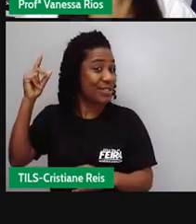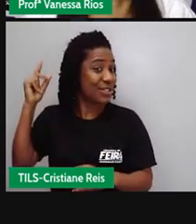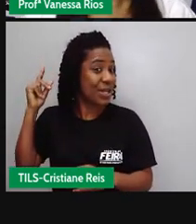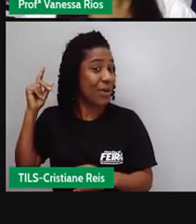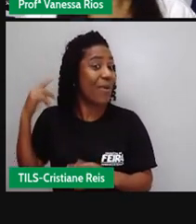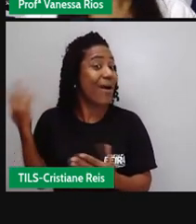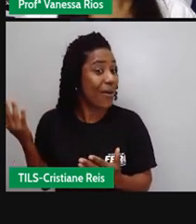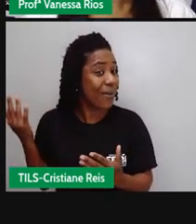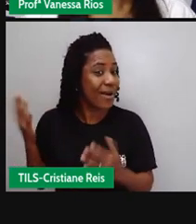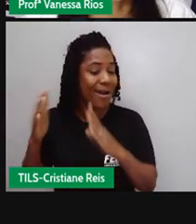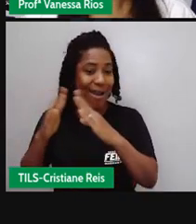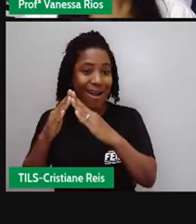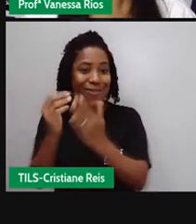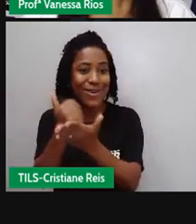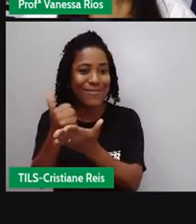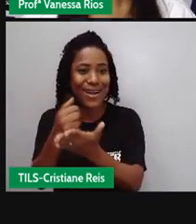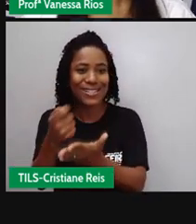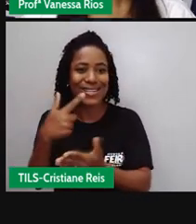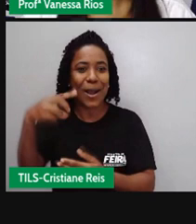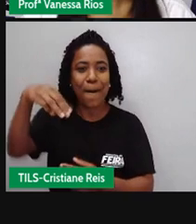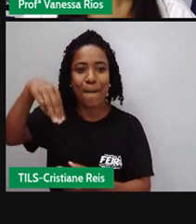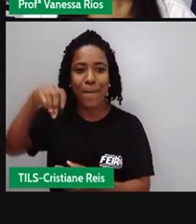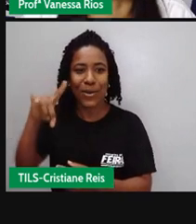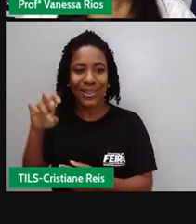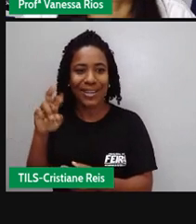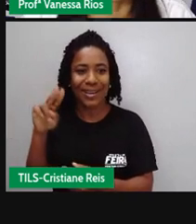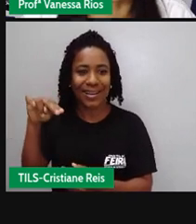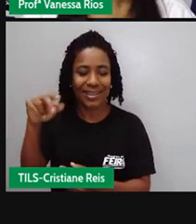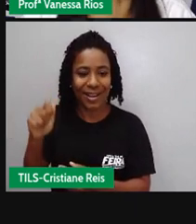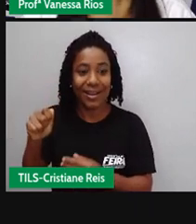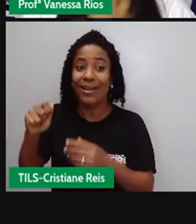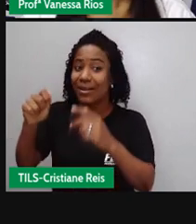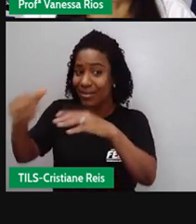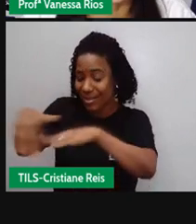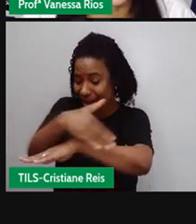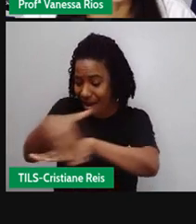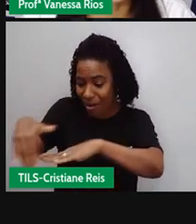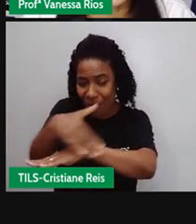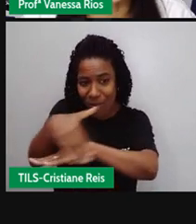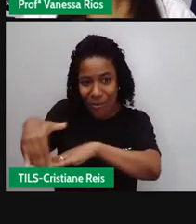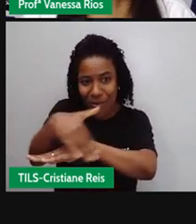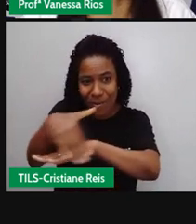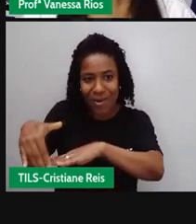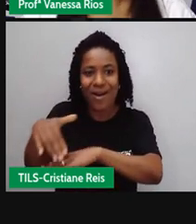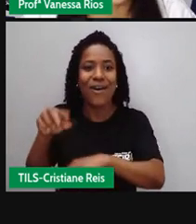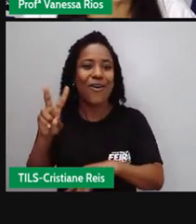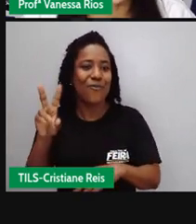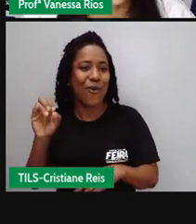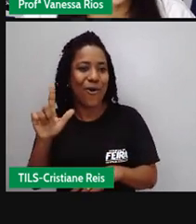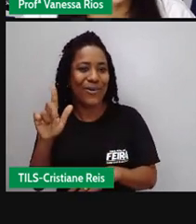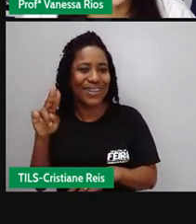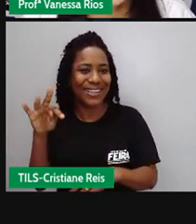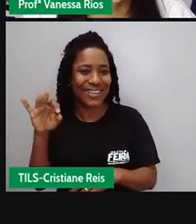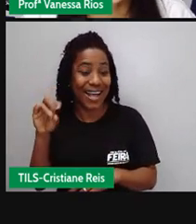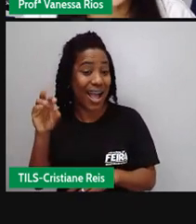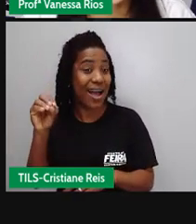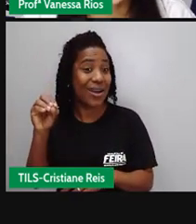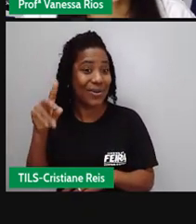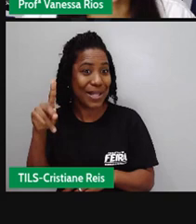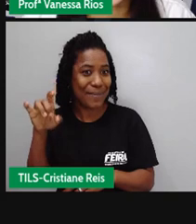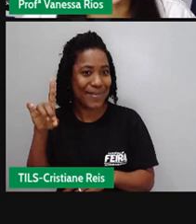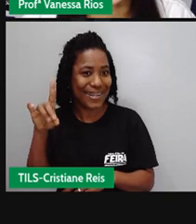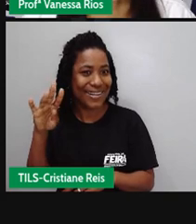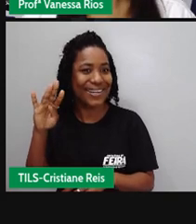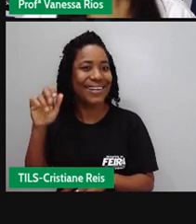essa fica na rua voluntários da pátria claro a velha voluntários sua